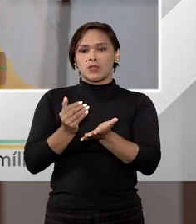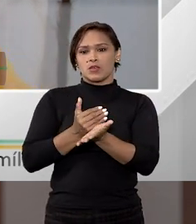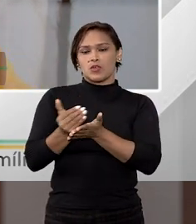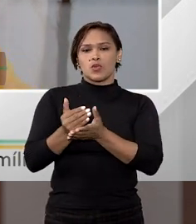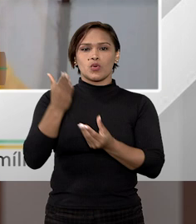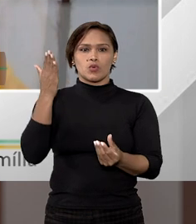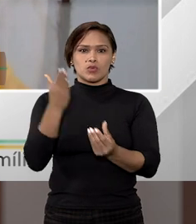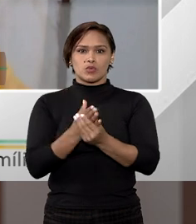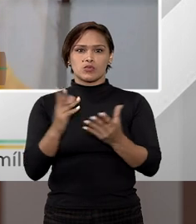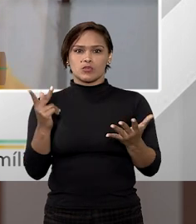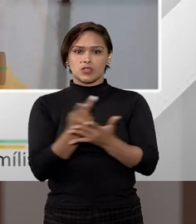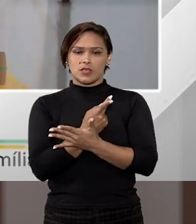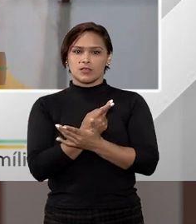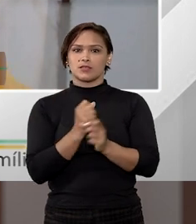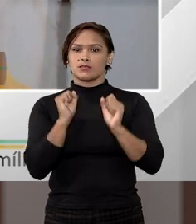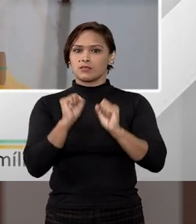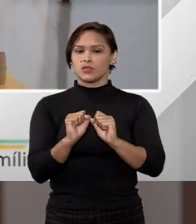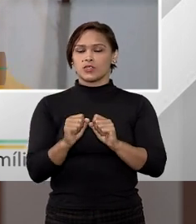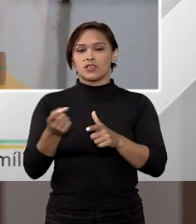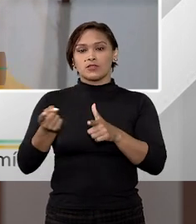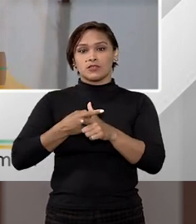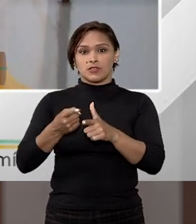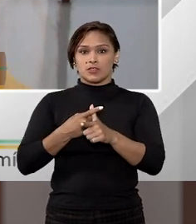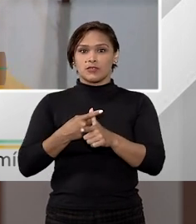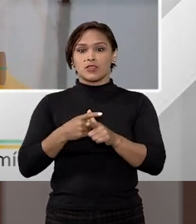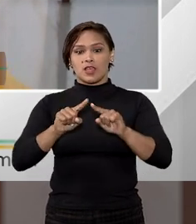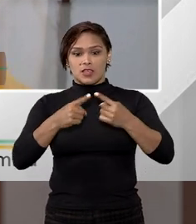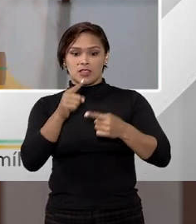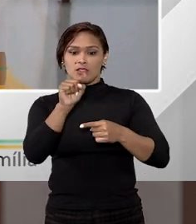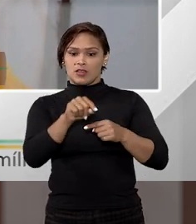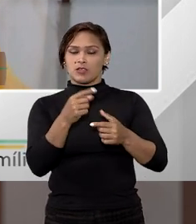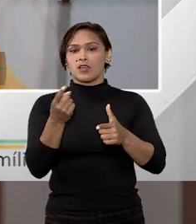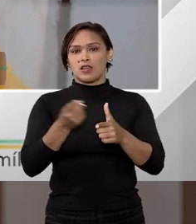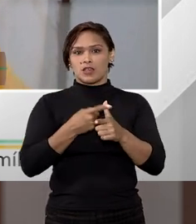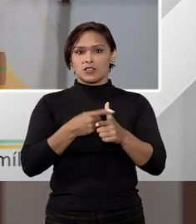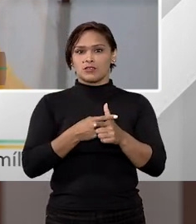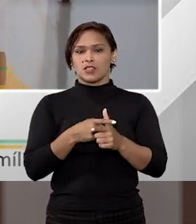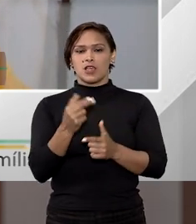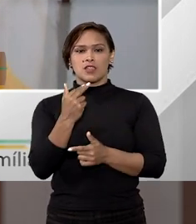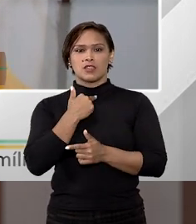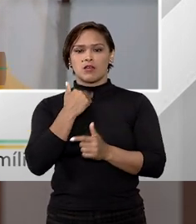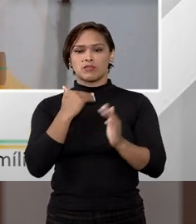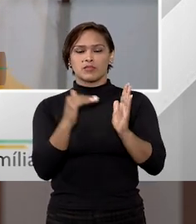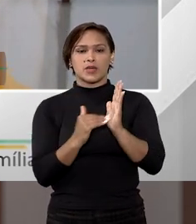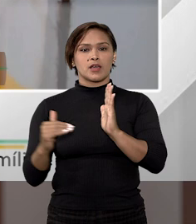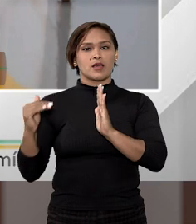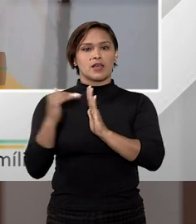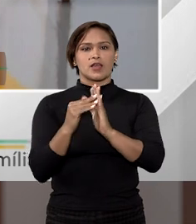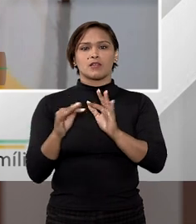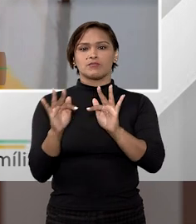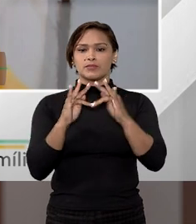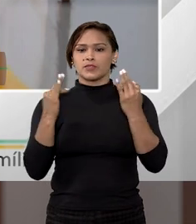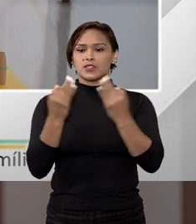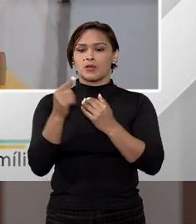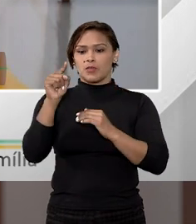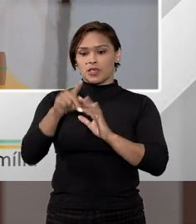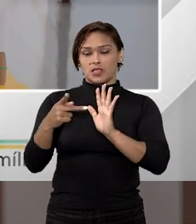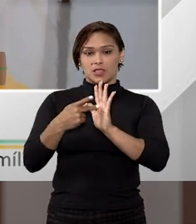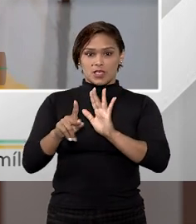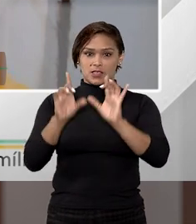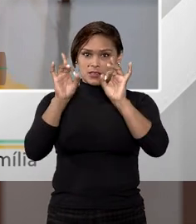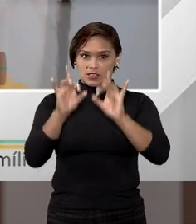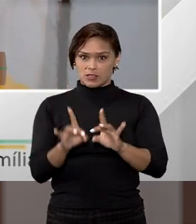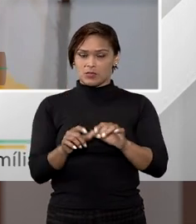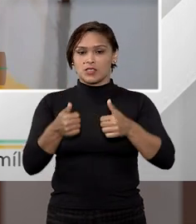que estivesse no curso da execução e tivesse dívidas ali, portanto, nesse caso, essas dívidas não abarcarão este bem, porque, neste caso,